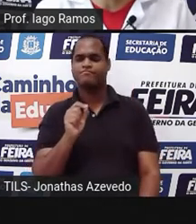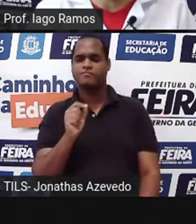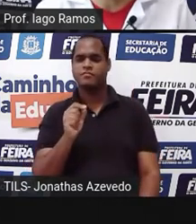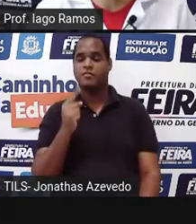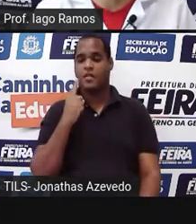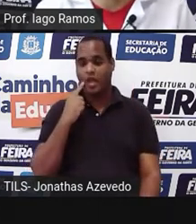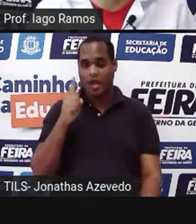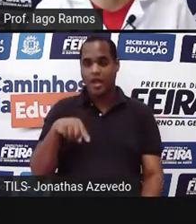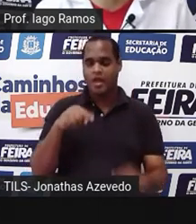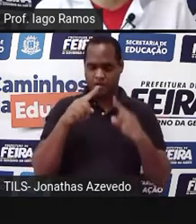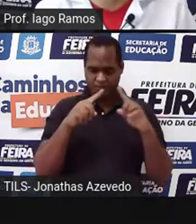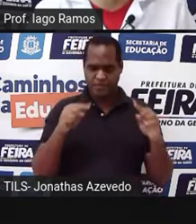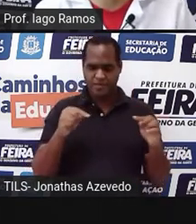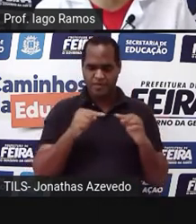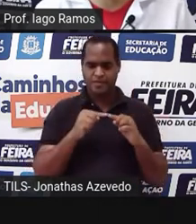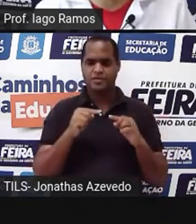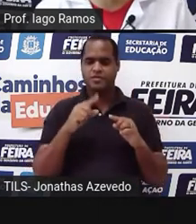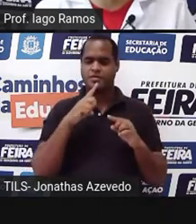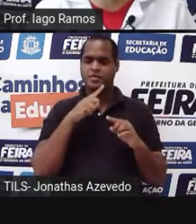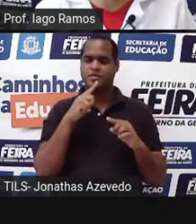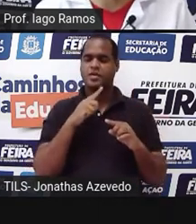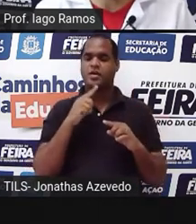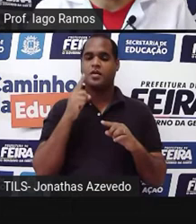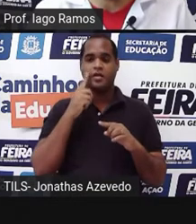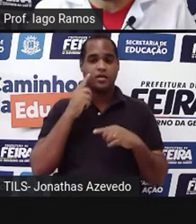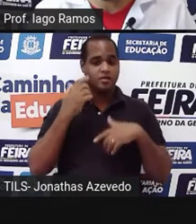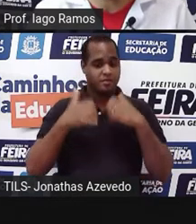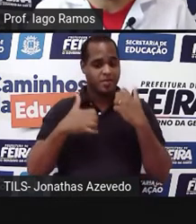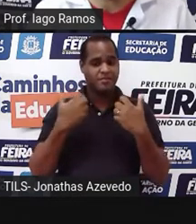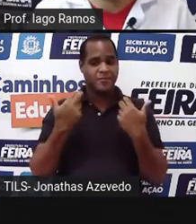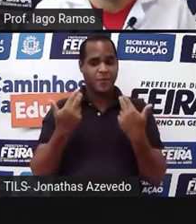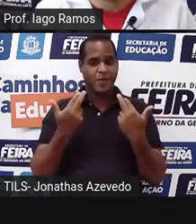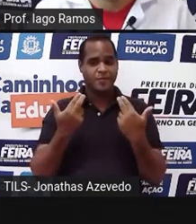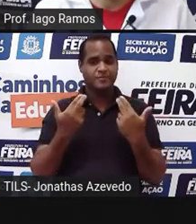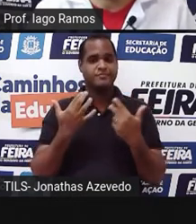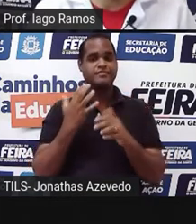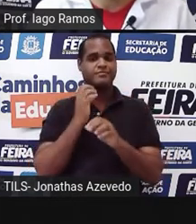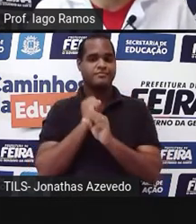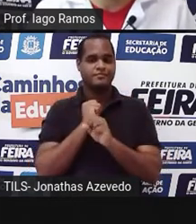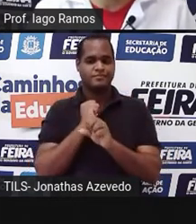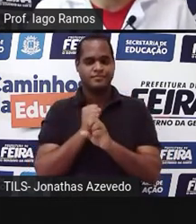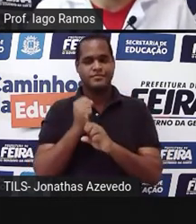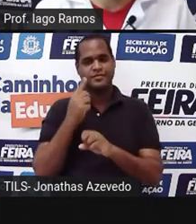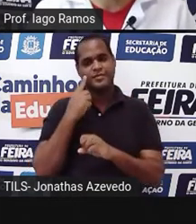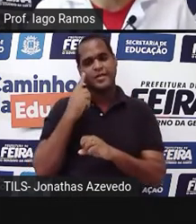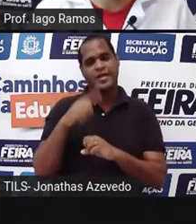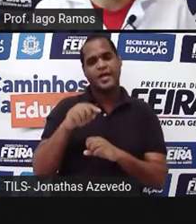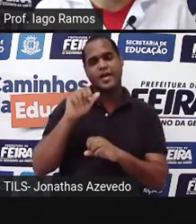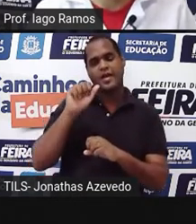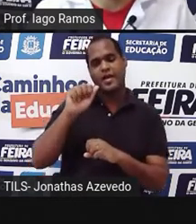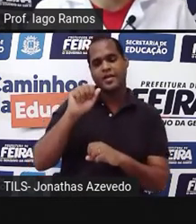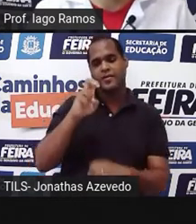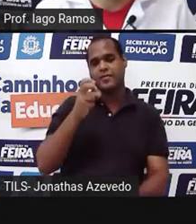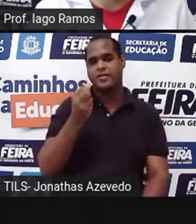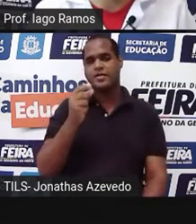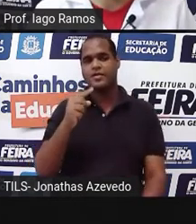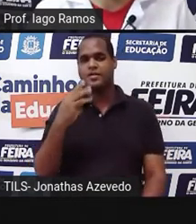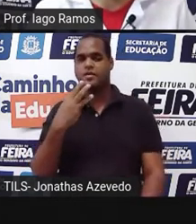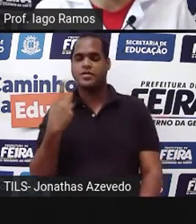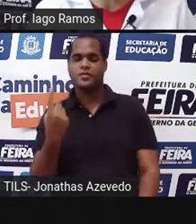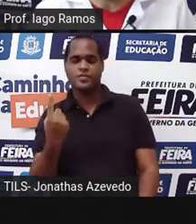os ângulos ali estão medindo a mesma coisa, ó. No menorzinho, o A, 56